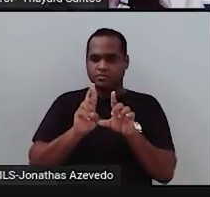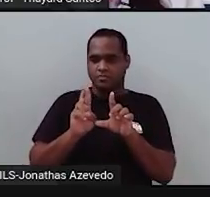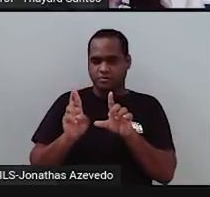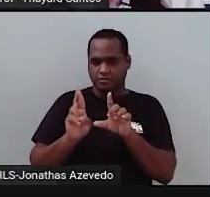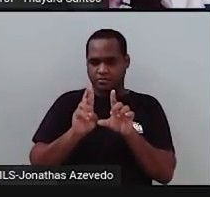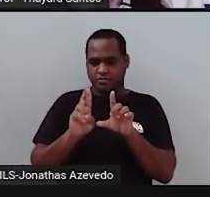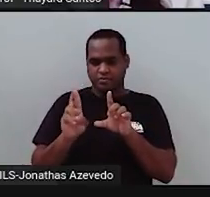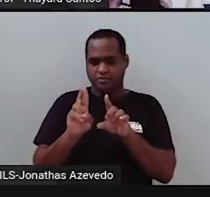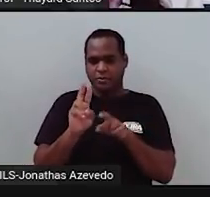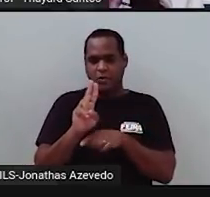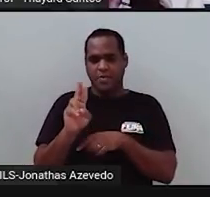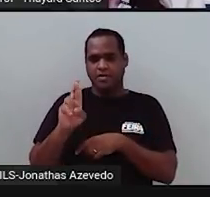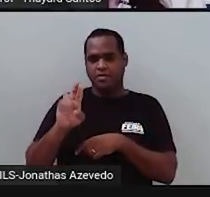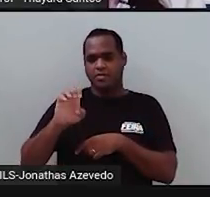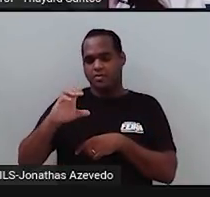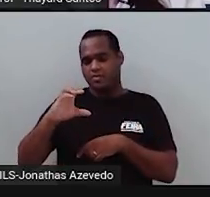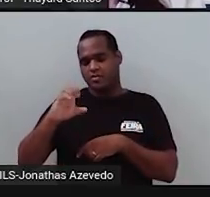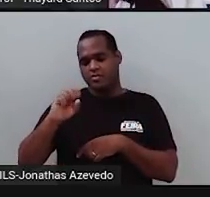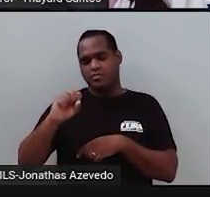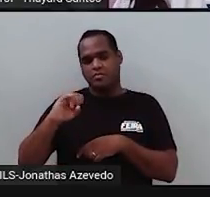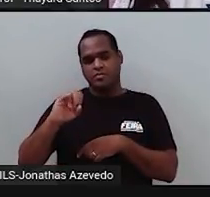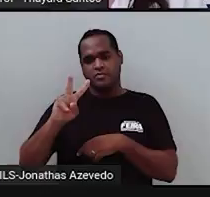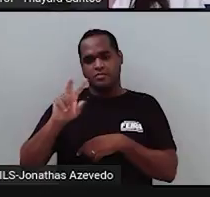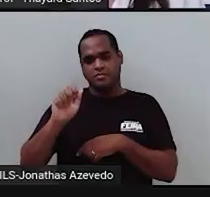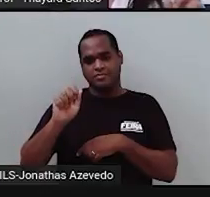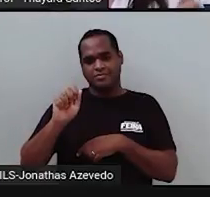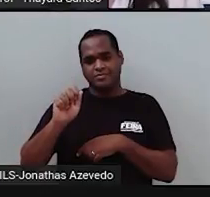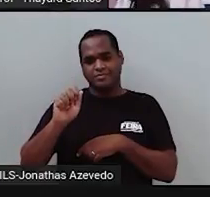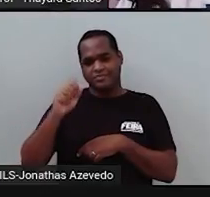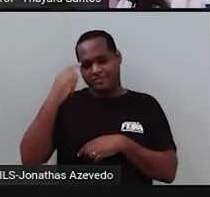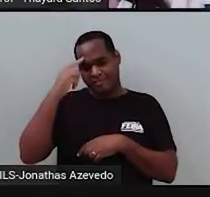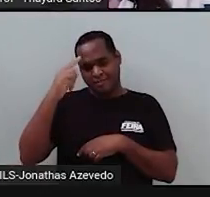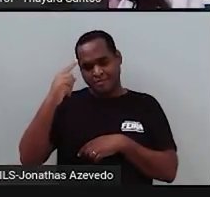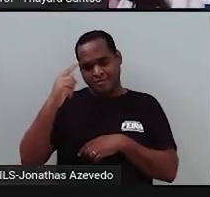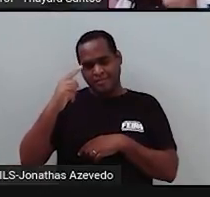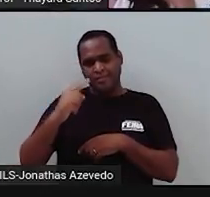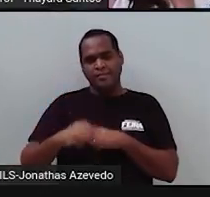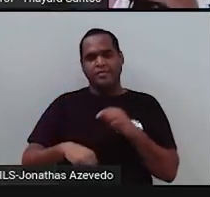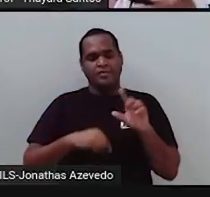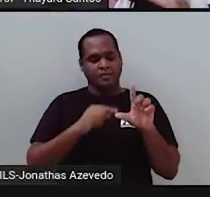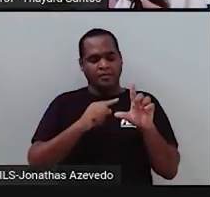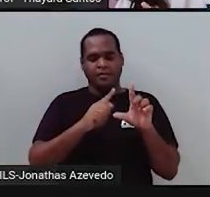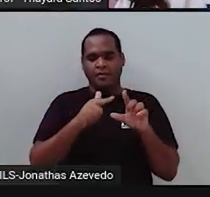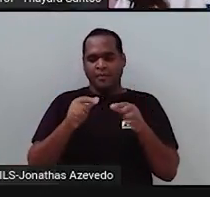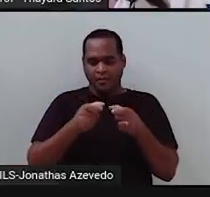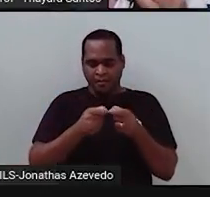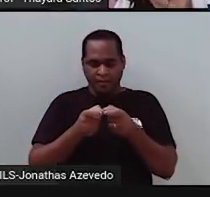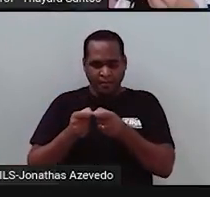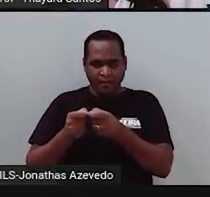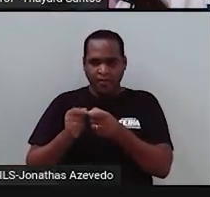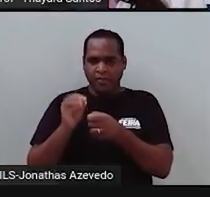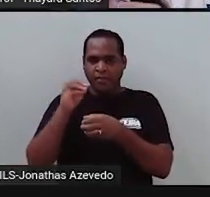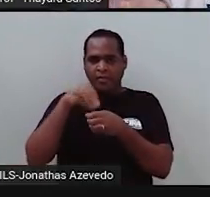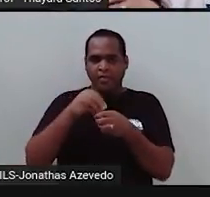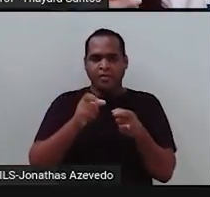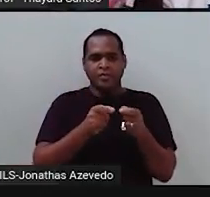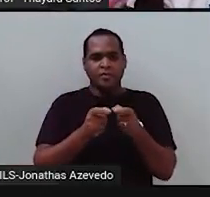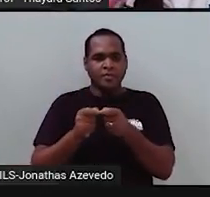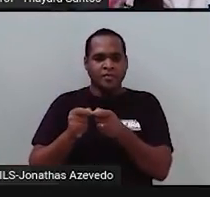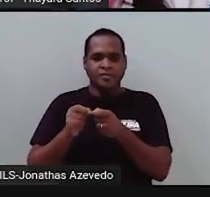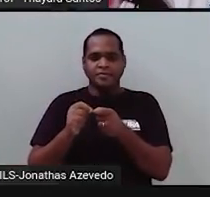está representando pela letra V. Então, e nas ervilhas, a característica da semente ser